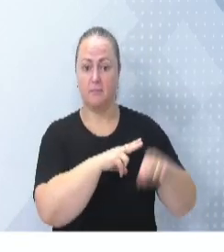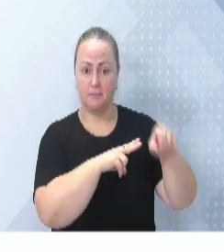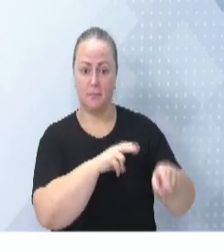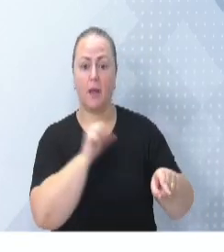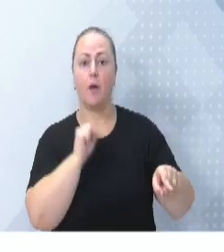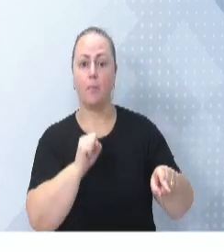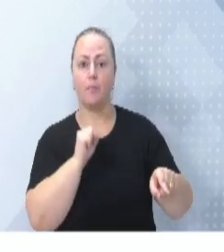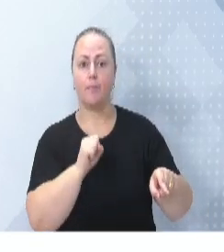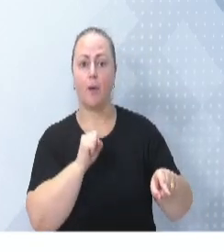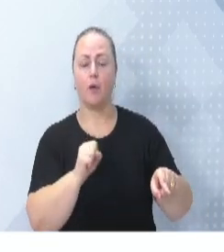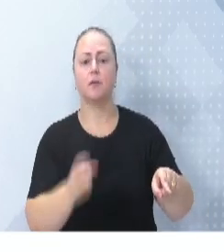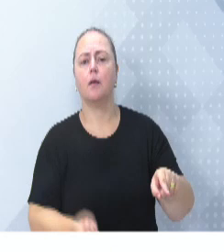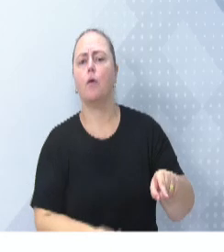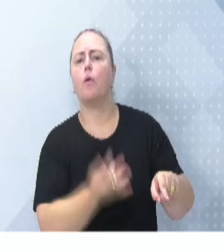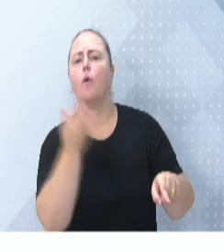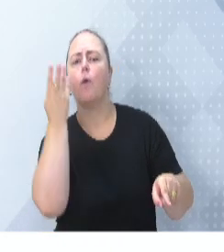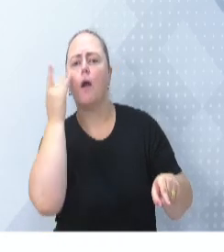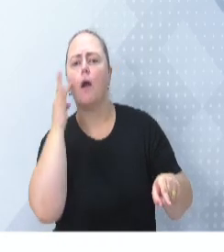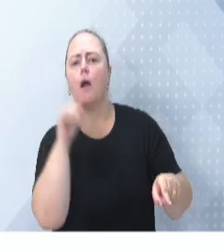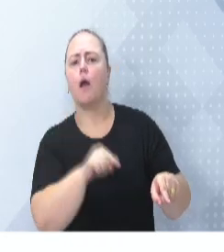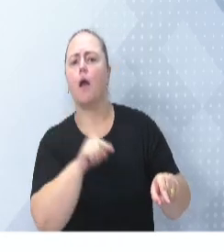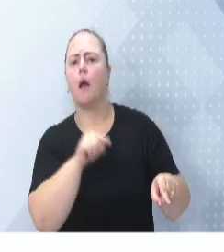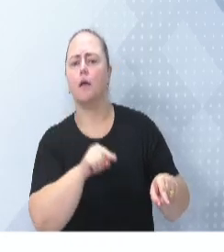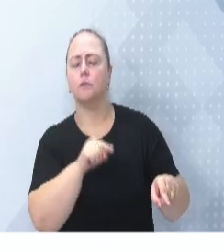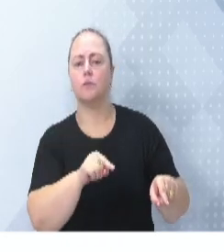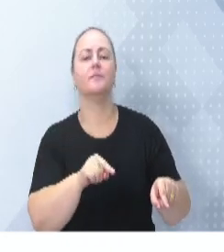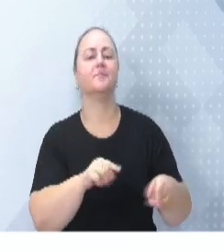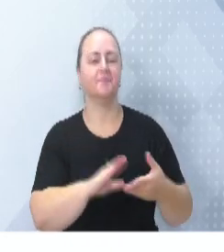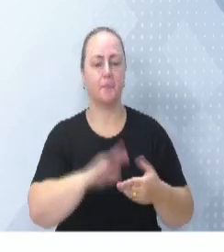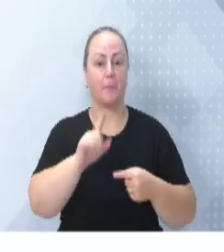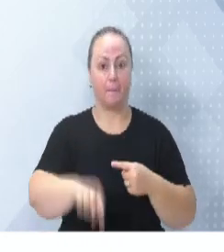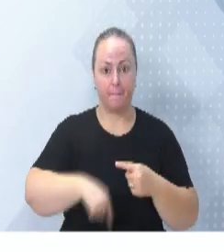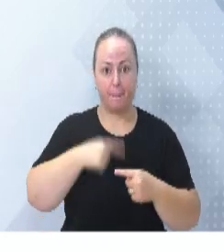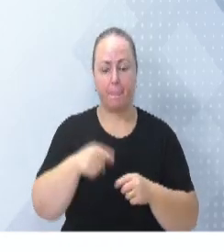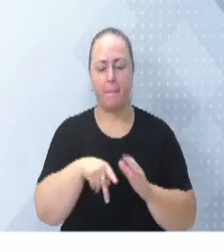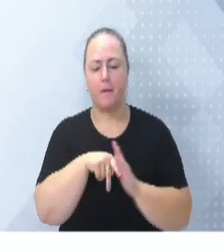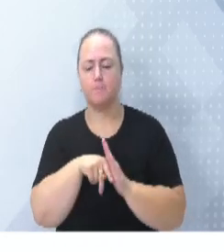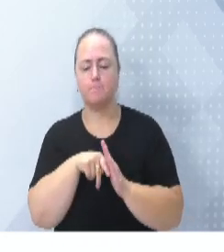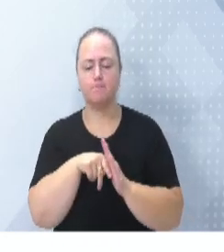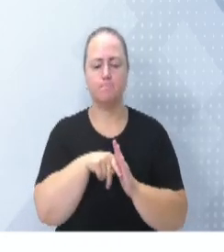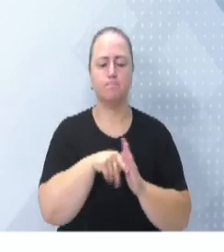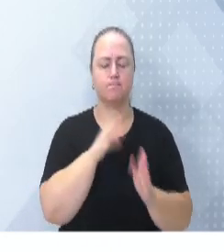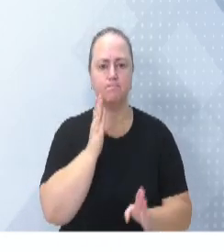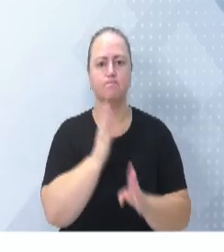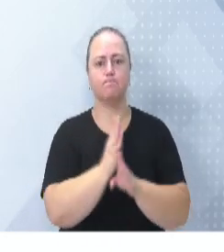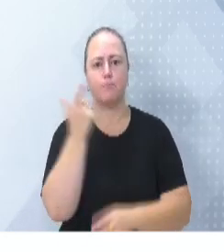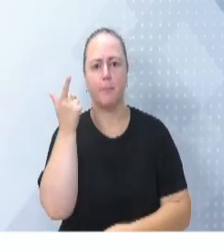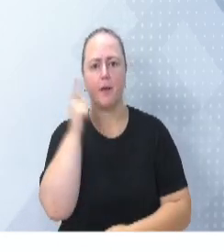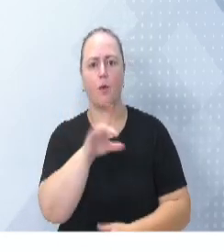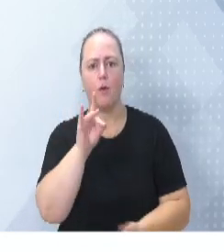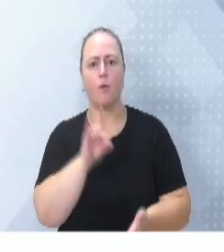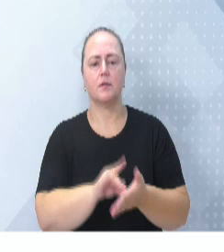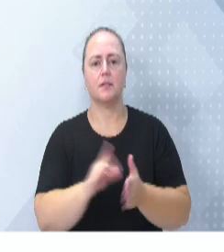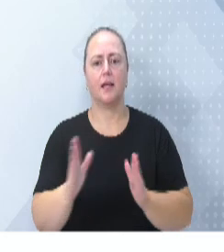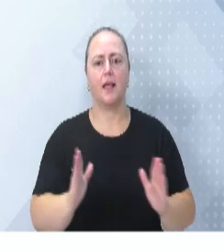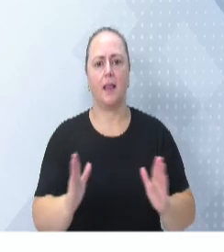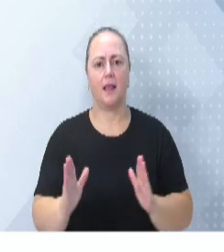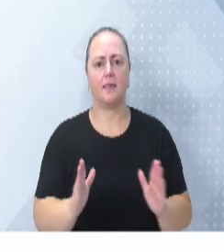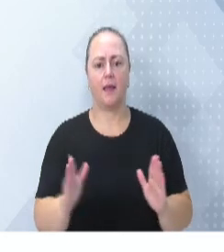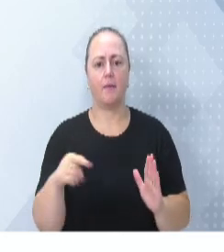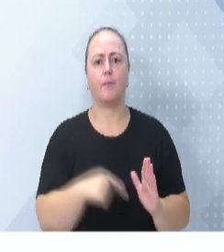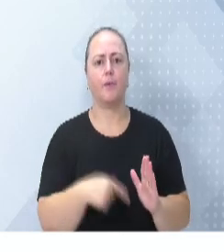internado X número de dias. E aí nós rodamos toda a assistência para que o paciente tenha alta conforme aquele tempo